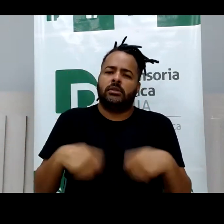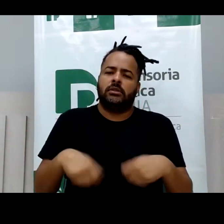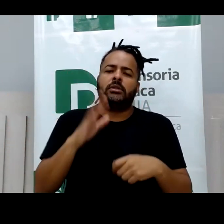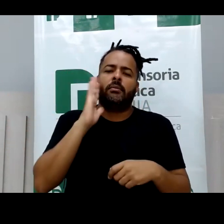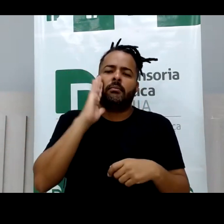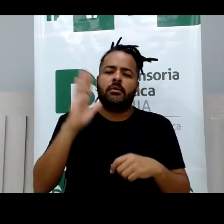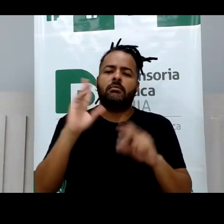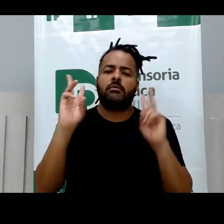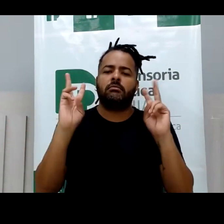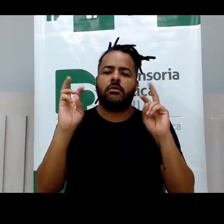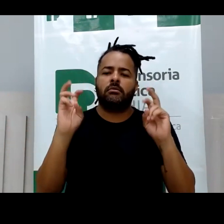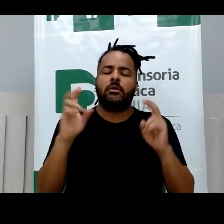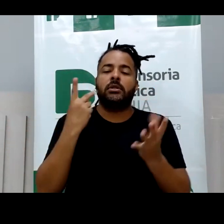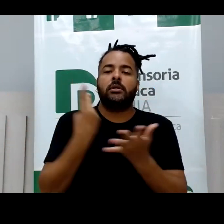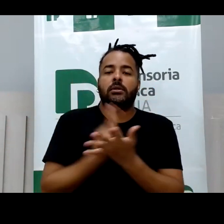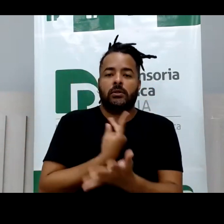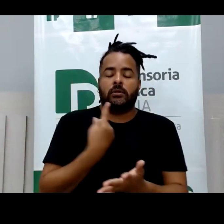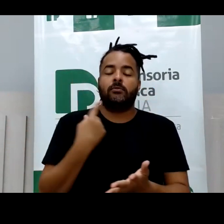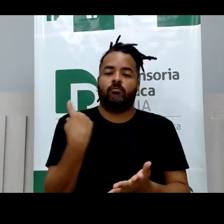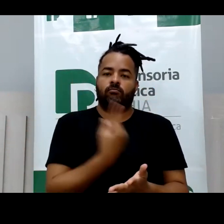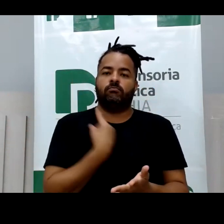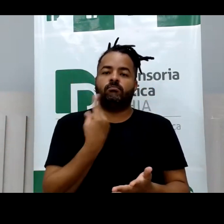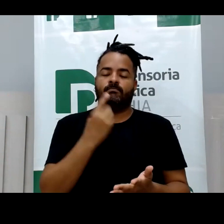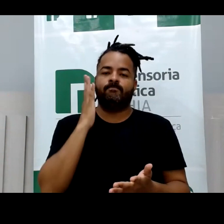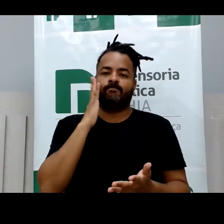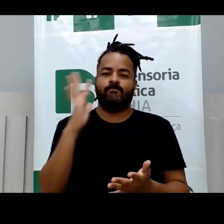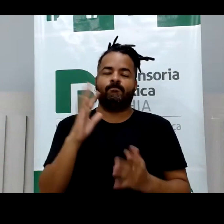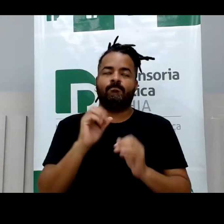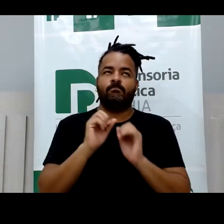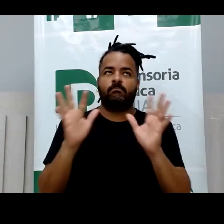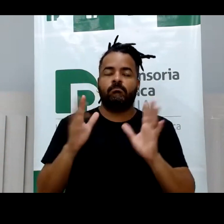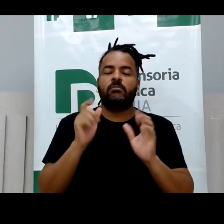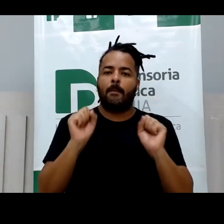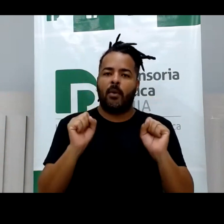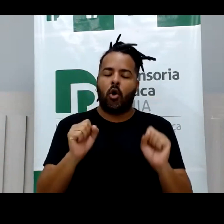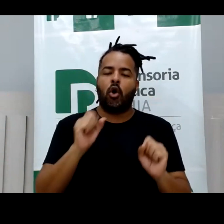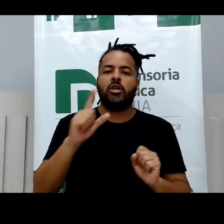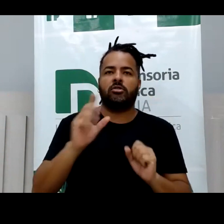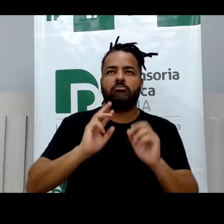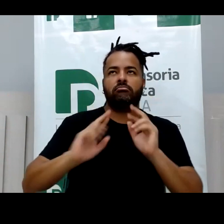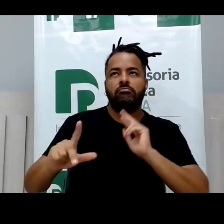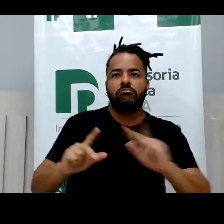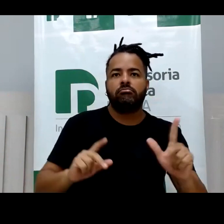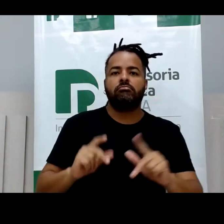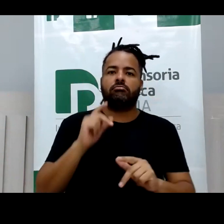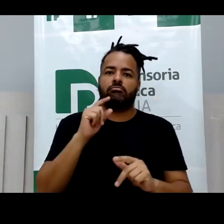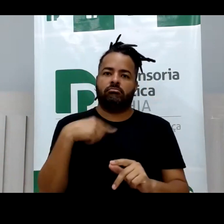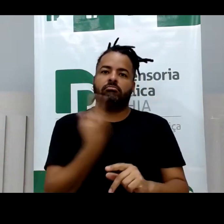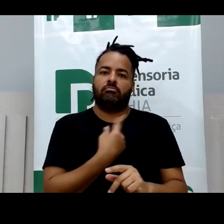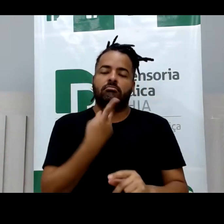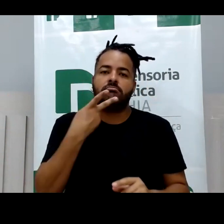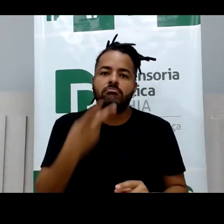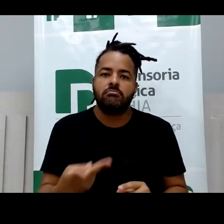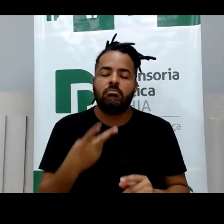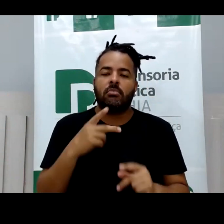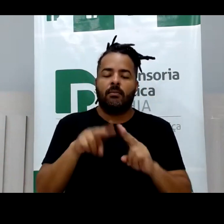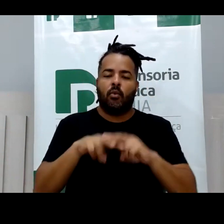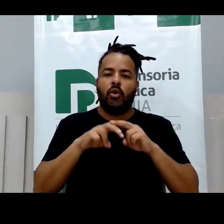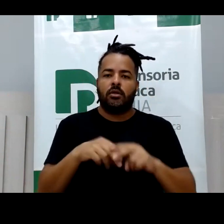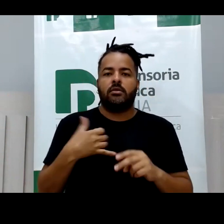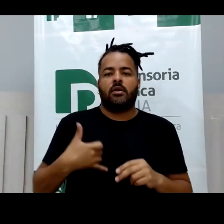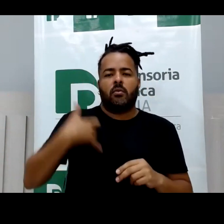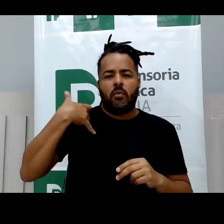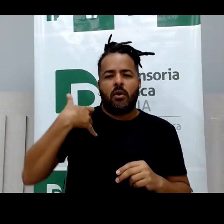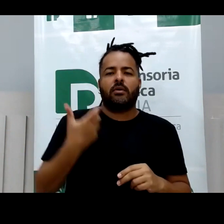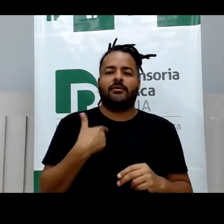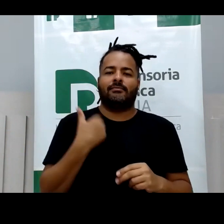relevam e que a gente entende que pode fazer a diferença com a nossa fala, com a nossa atuação. Então, é uma honra sempre muito